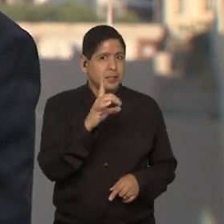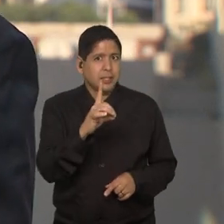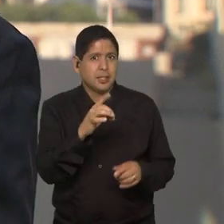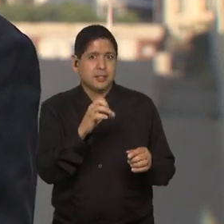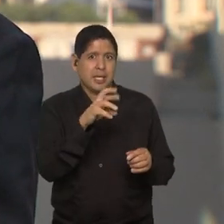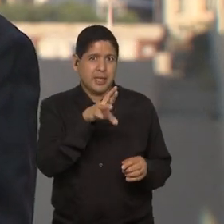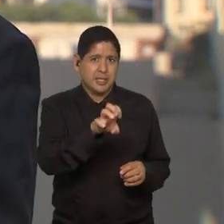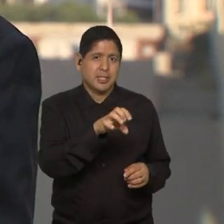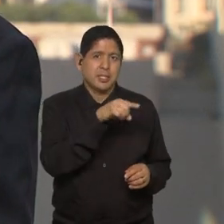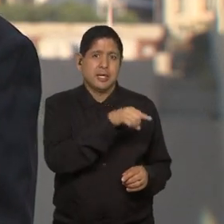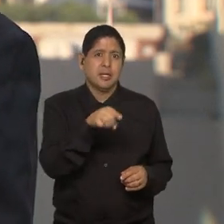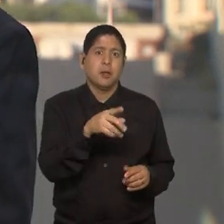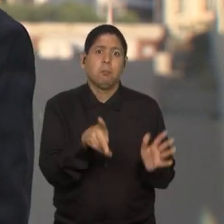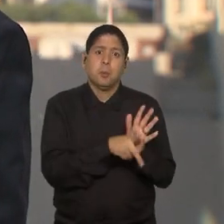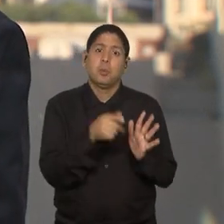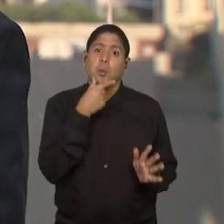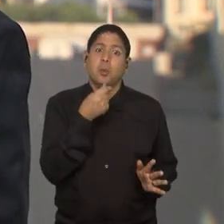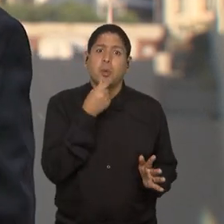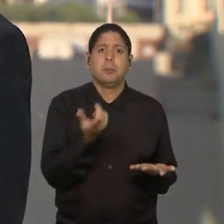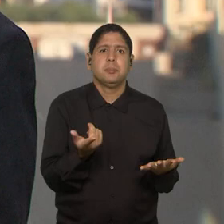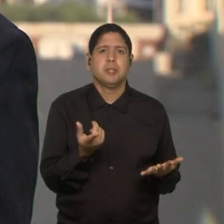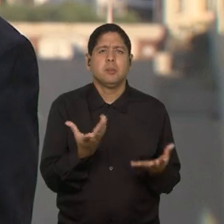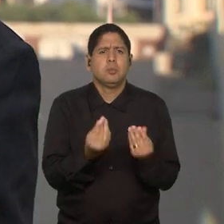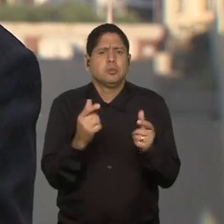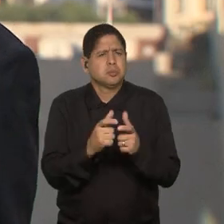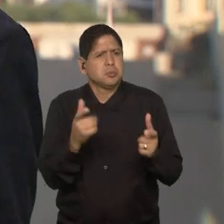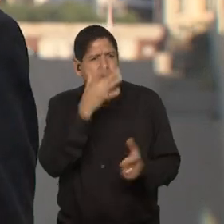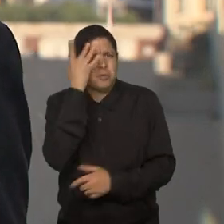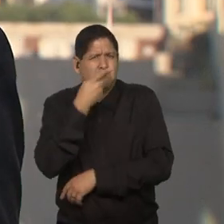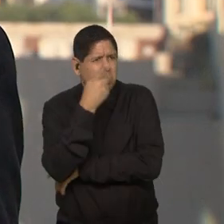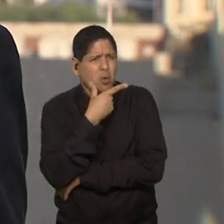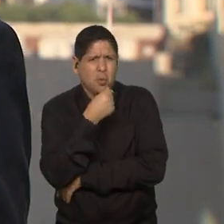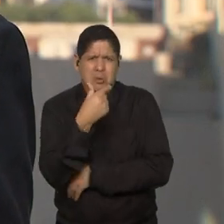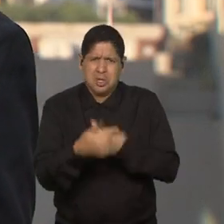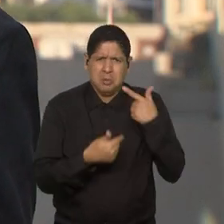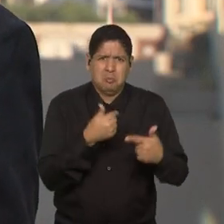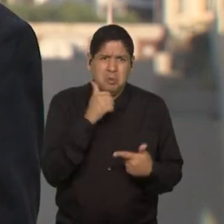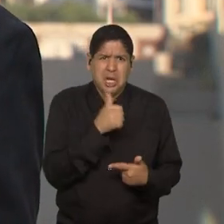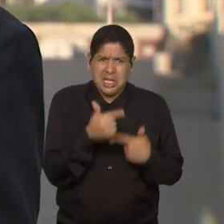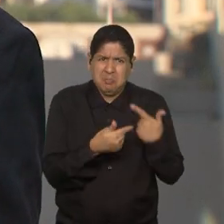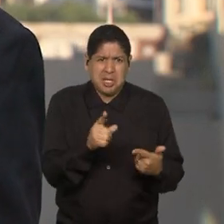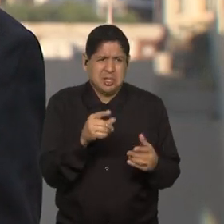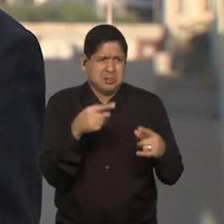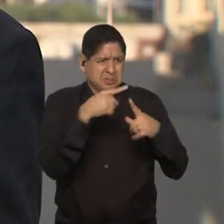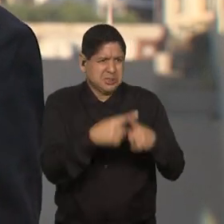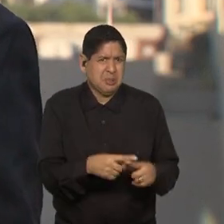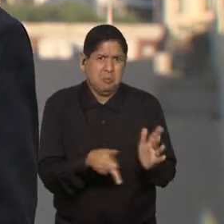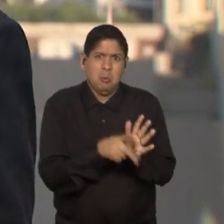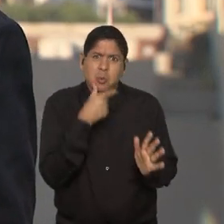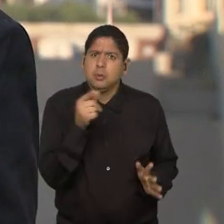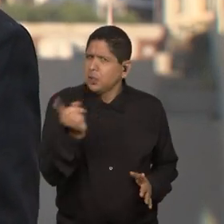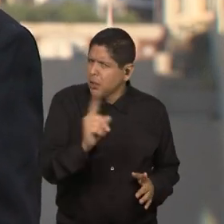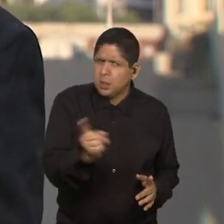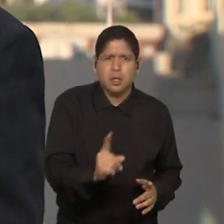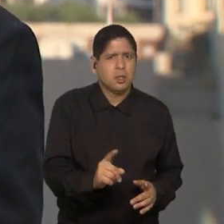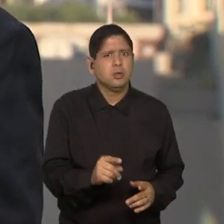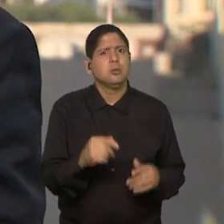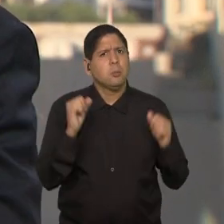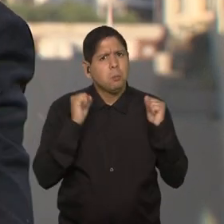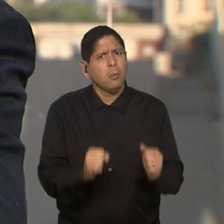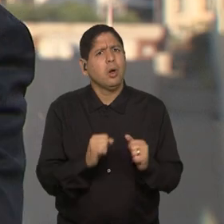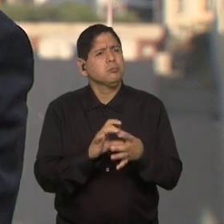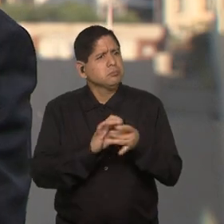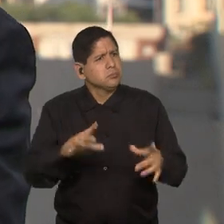masculina. E muita gente fala, pô, mulher não pode trabalhar em campeonato masculino. Pelo contrário, as mulheres